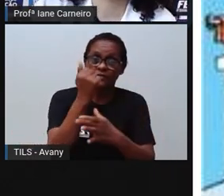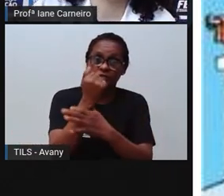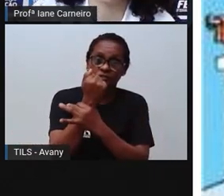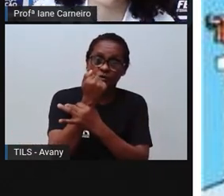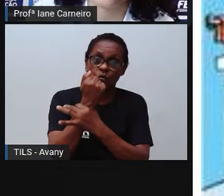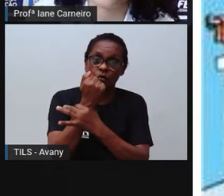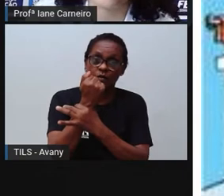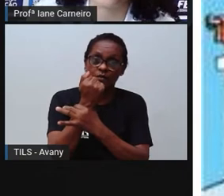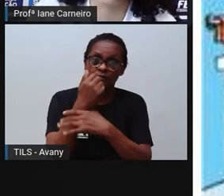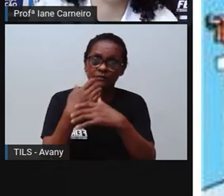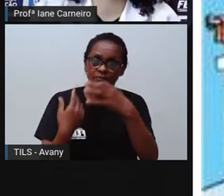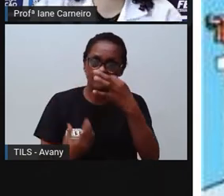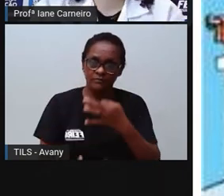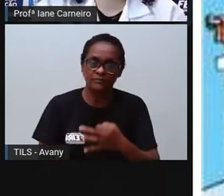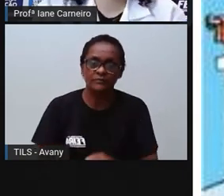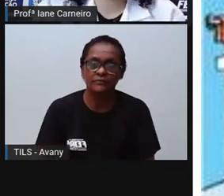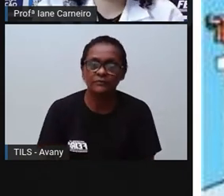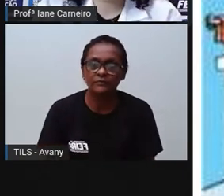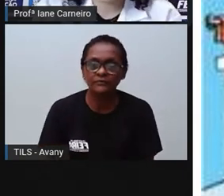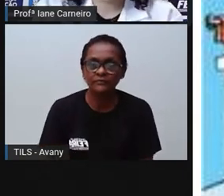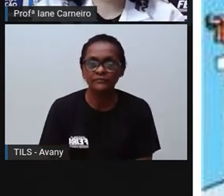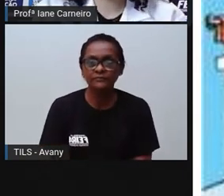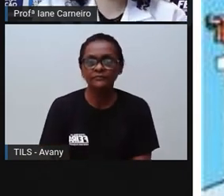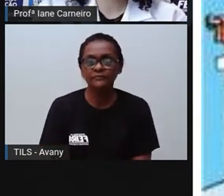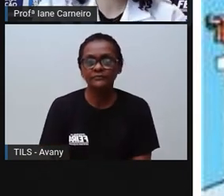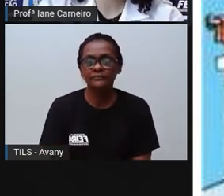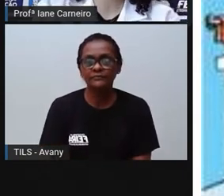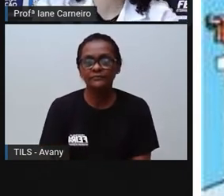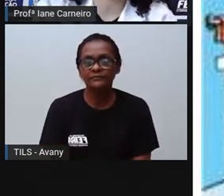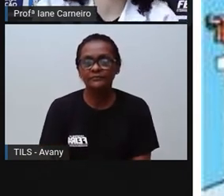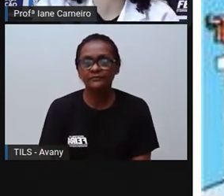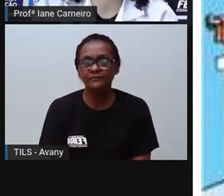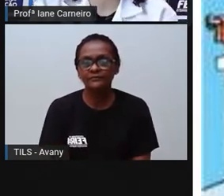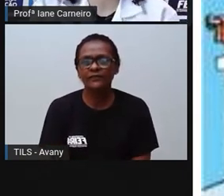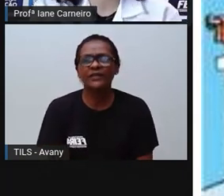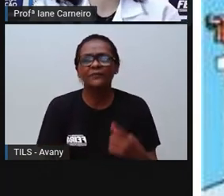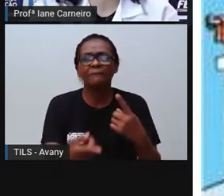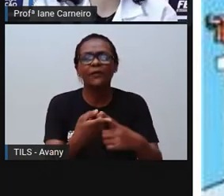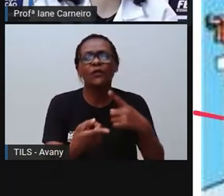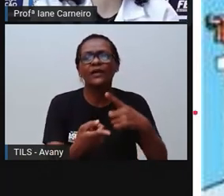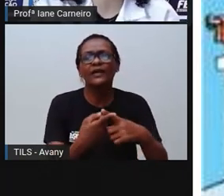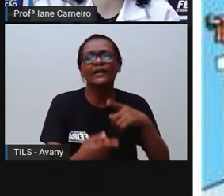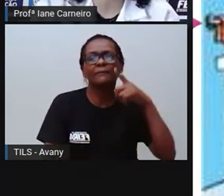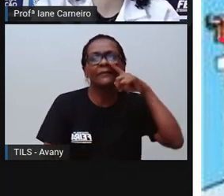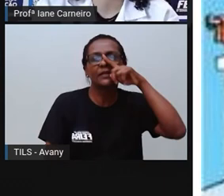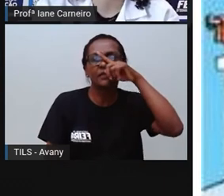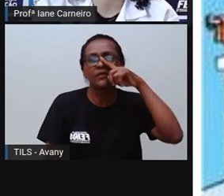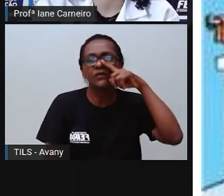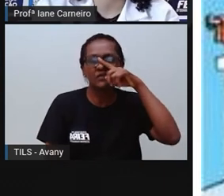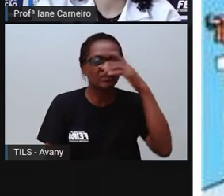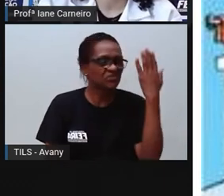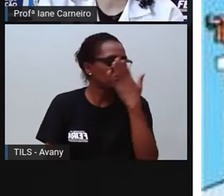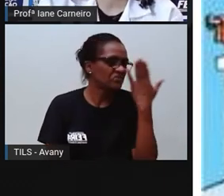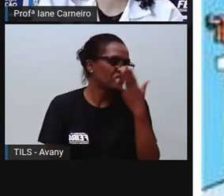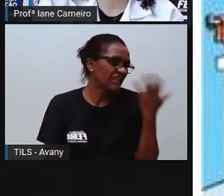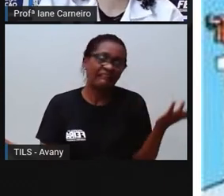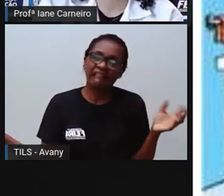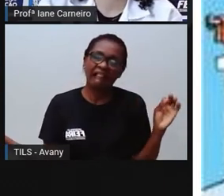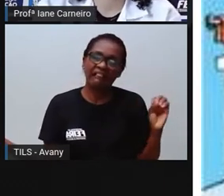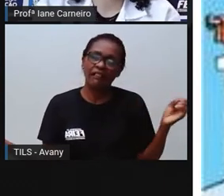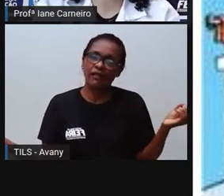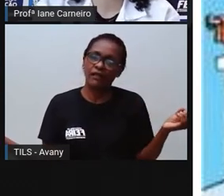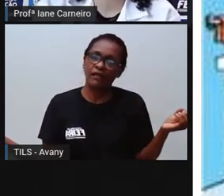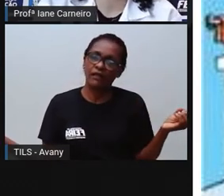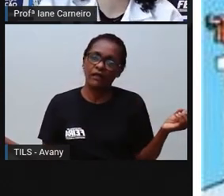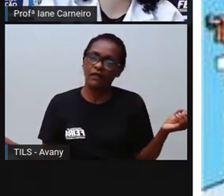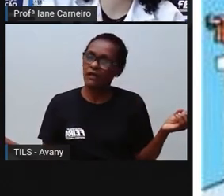Então, aqui, ó, como a Pró falou, é o segundo lugar mais perigoso, mas por que será, Pró, que é perigoso? Não tem nada de perigoso aqui, né, só tem